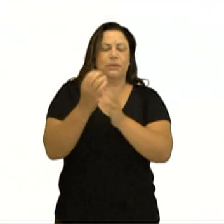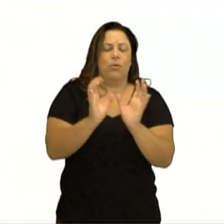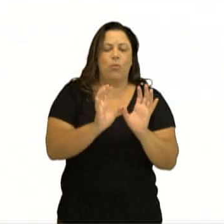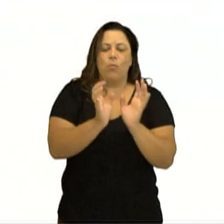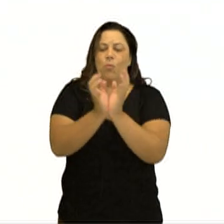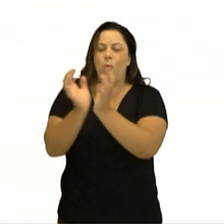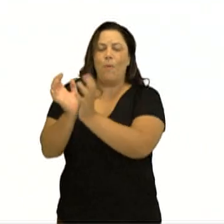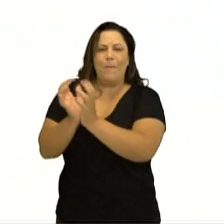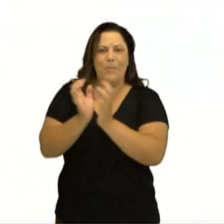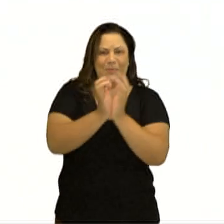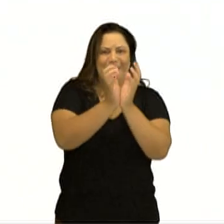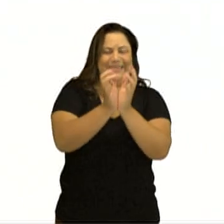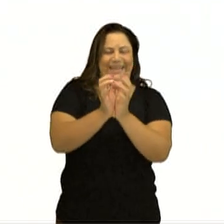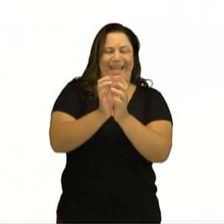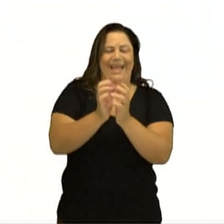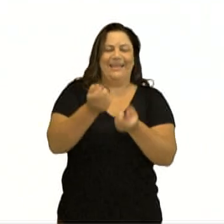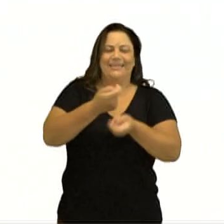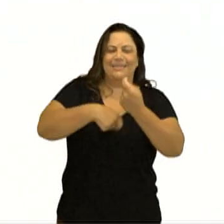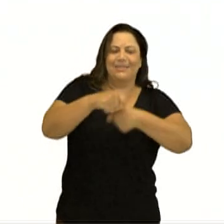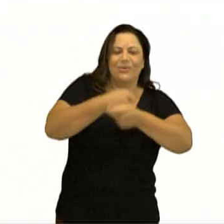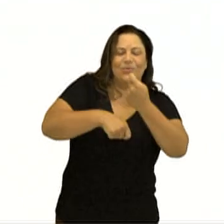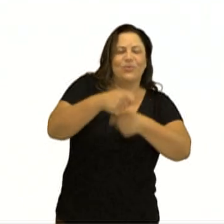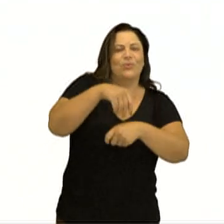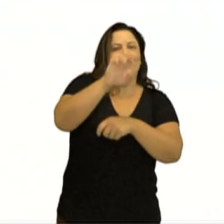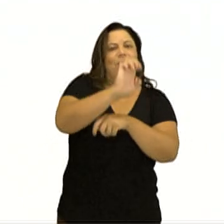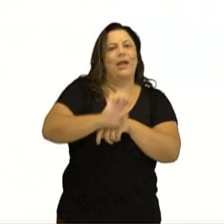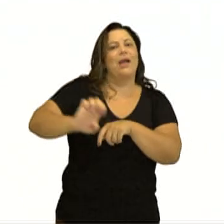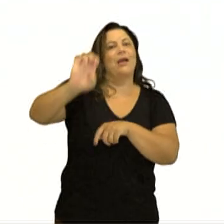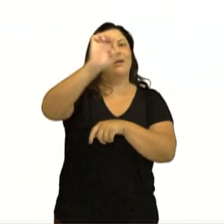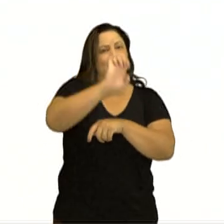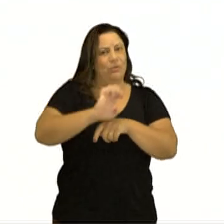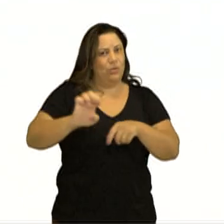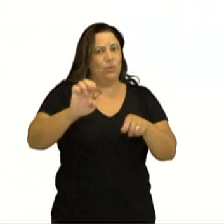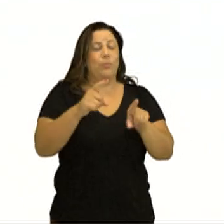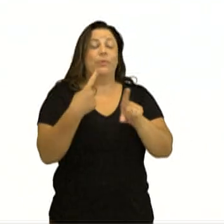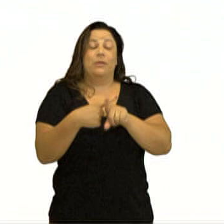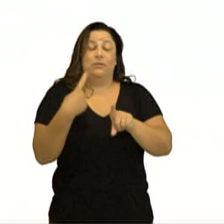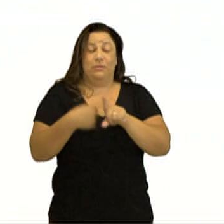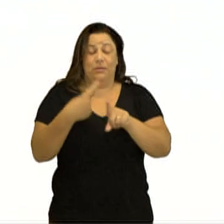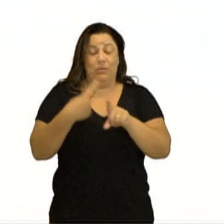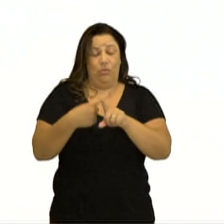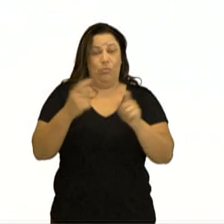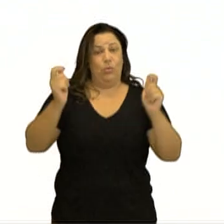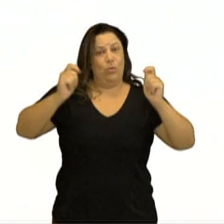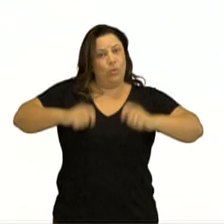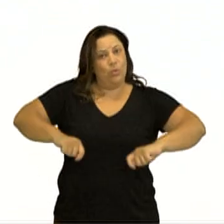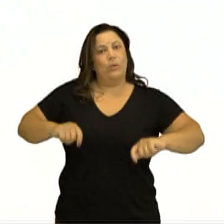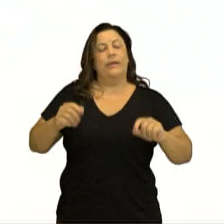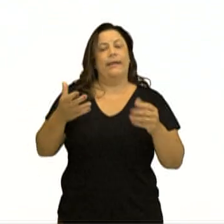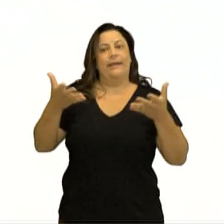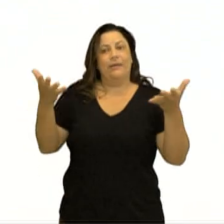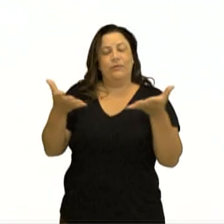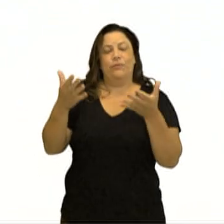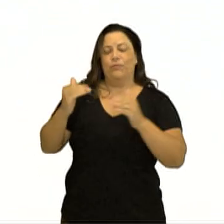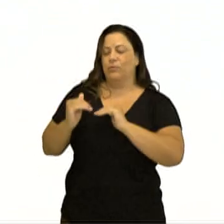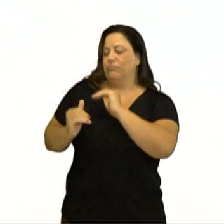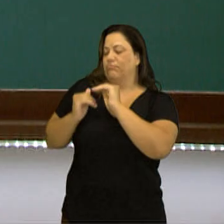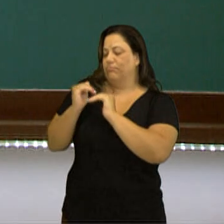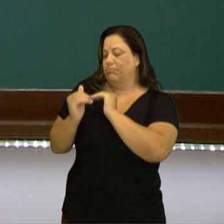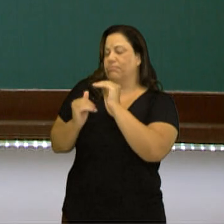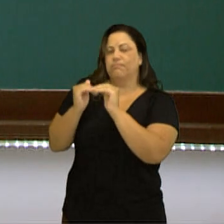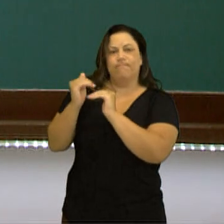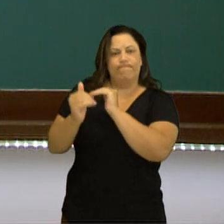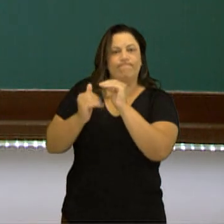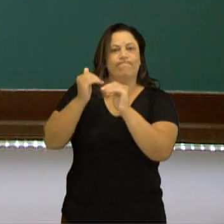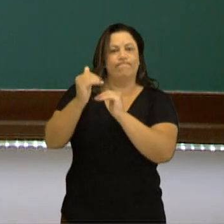econômica europeia e, posteriormente, uma União Europeia, porque a União Europeia foi se concretizando gradualmente